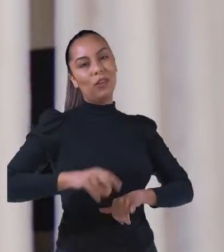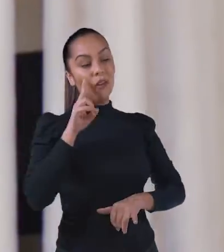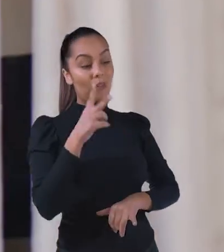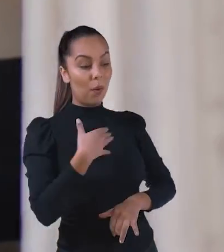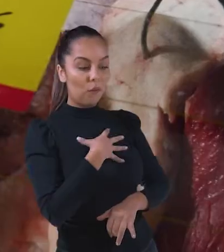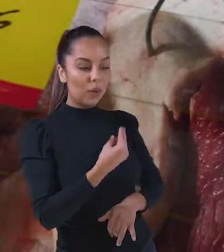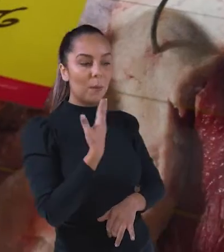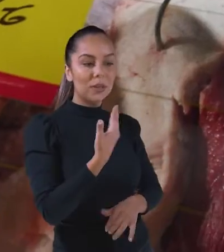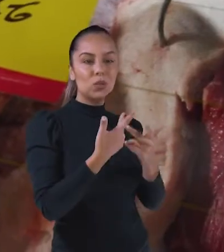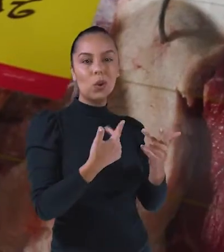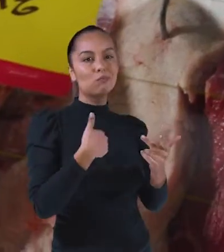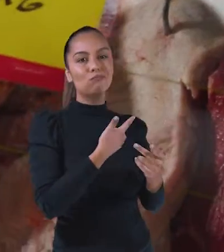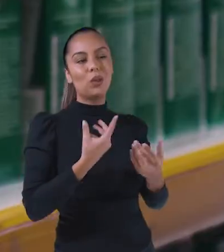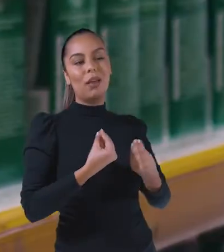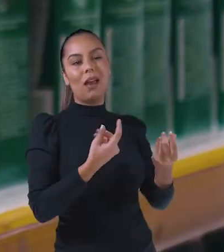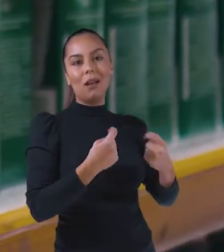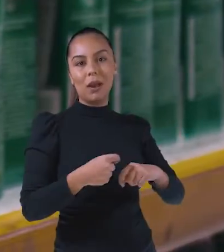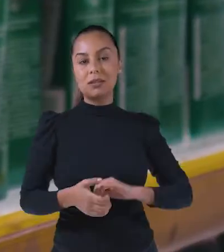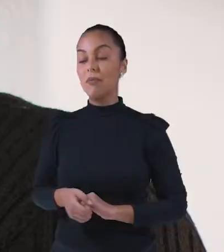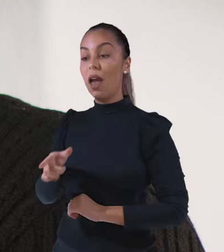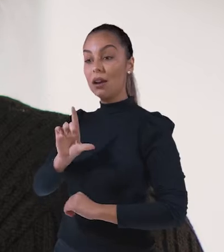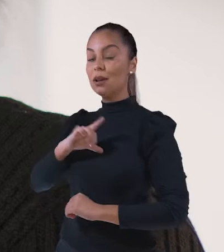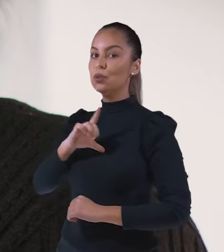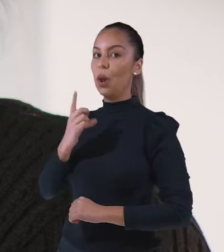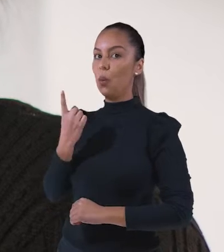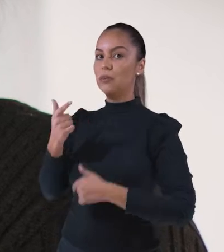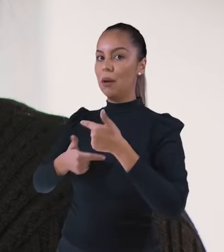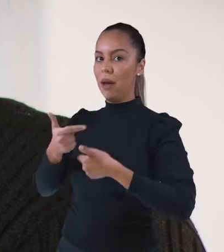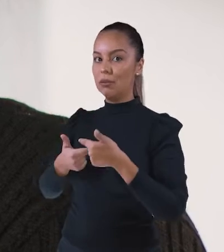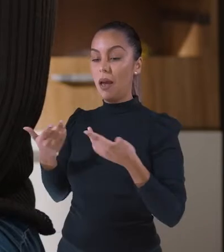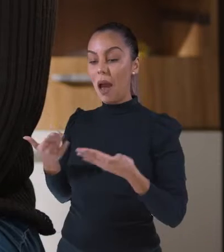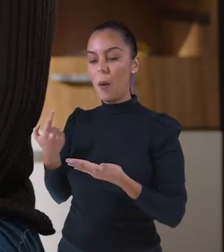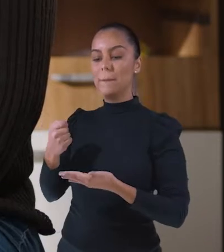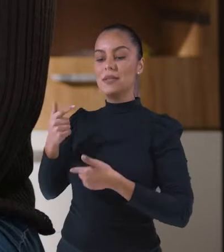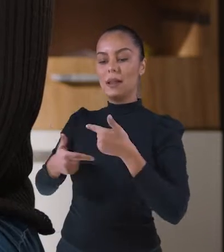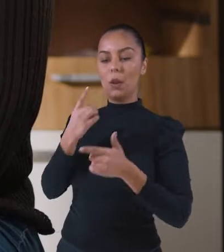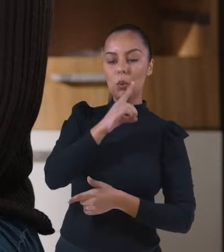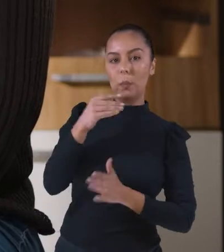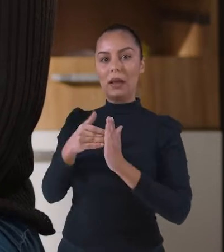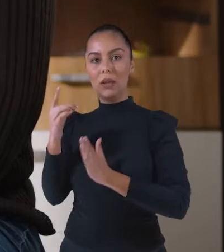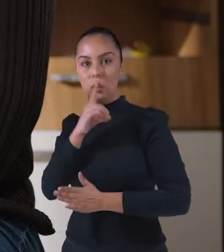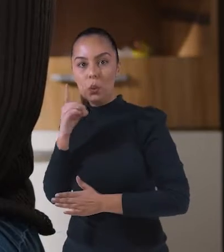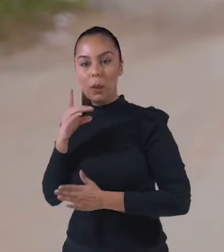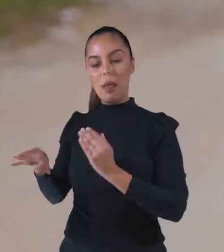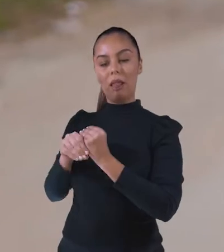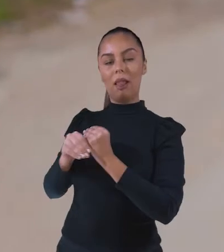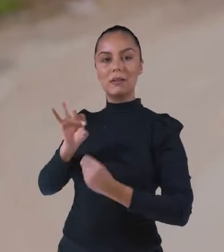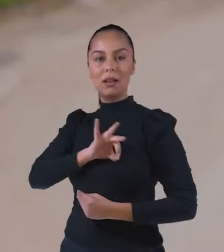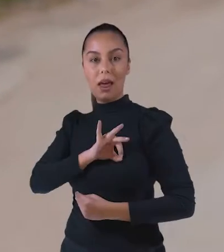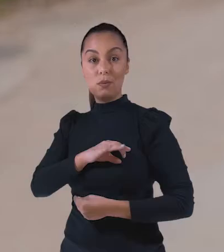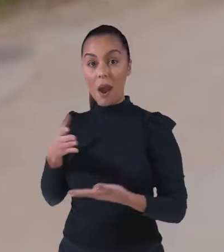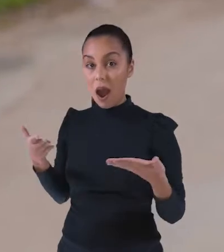muito dolorida. Meu filho pedia as coisas e eu não podia comprar. Antes eu tinha um único emprego. Agora eu tenho que trabalhar de domingo a domingo para